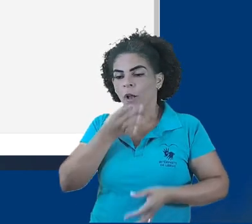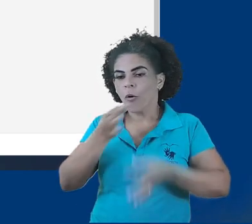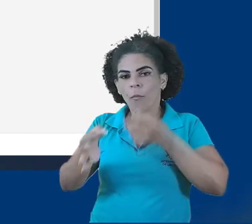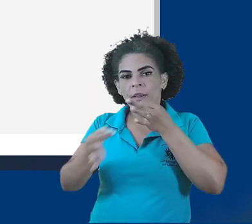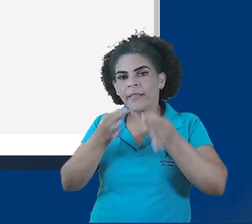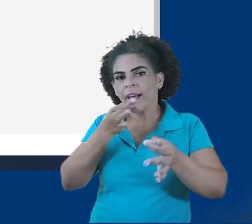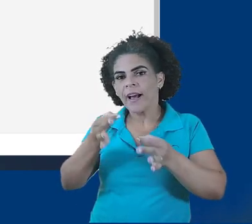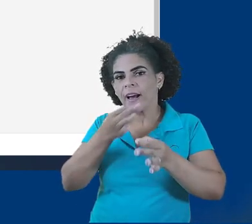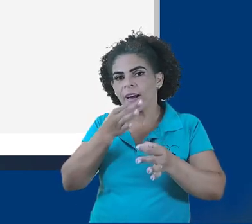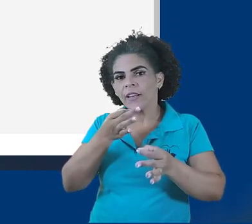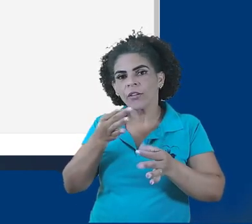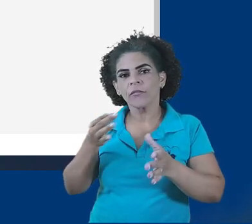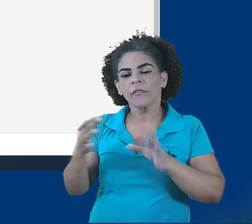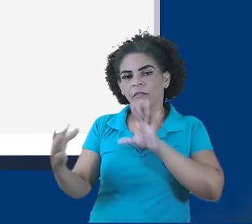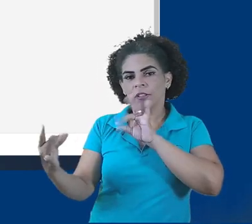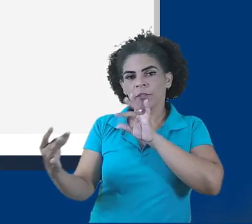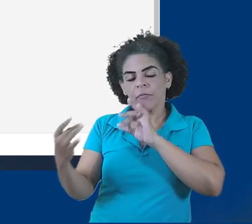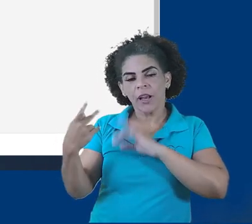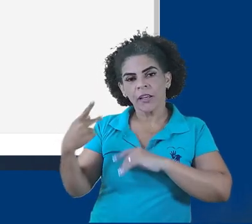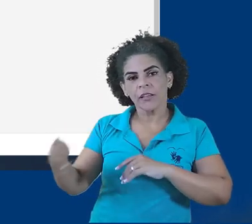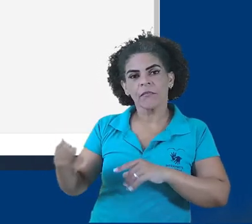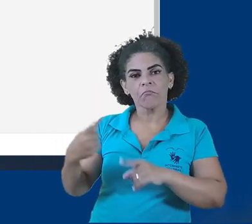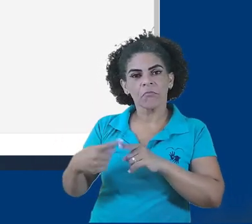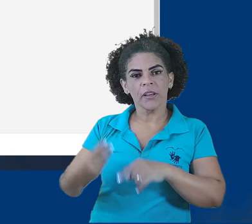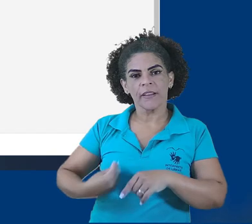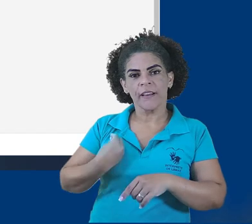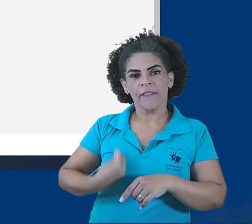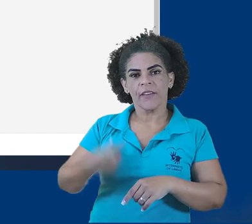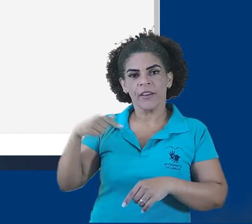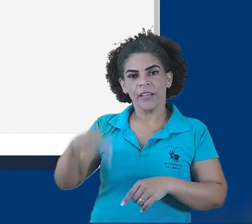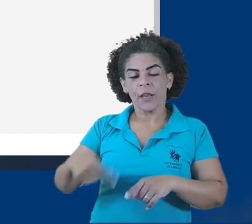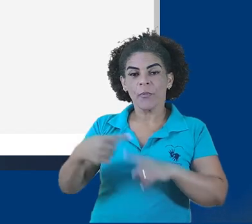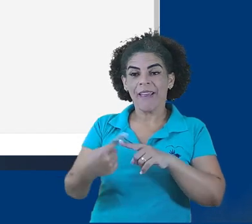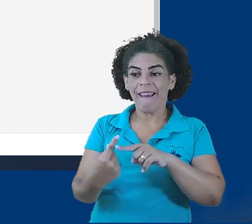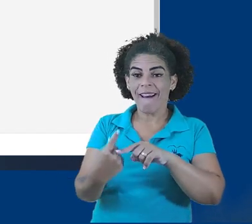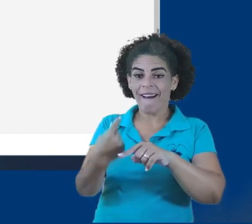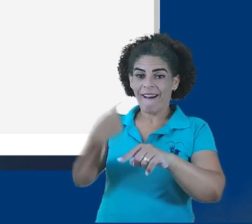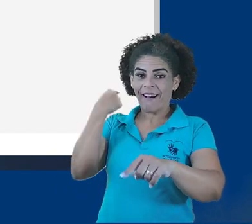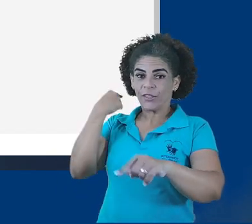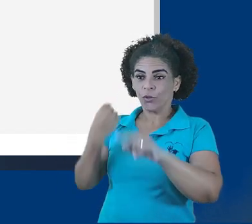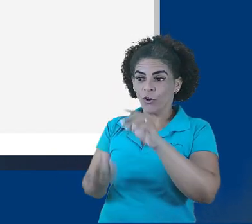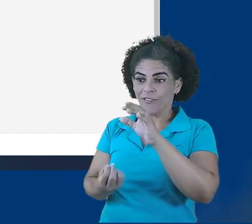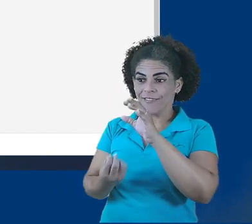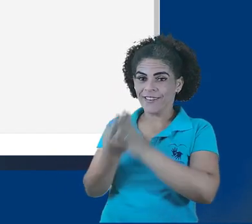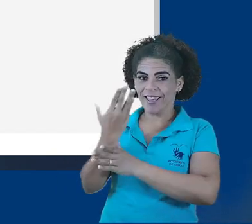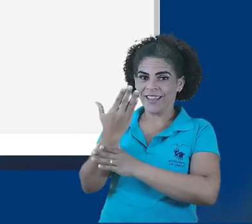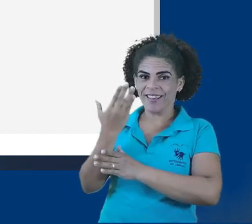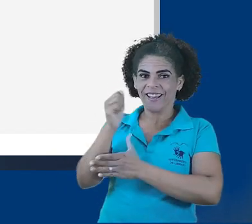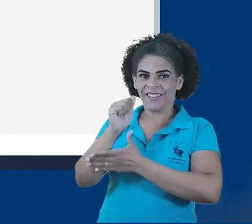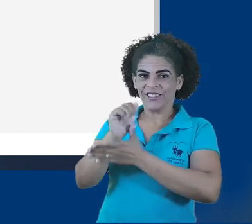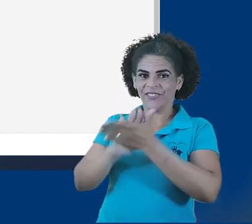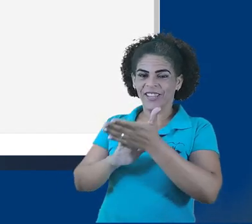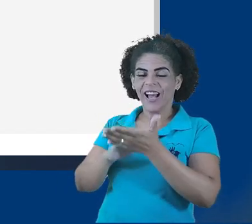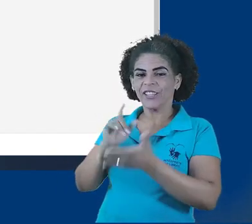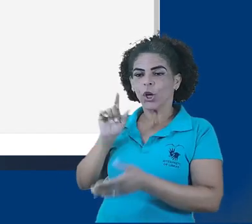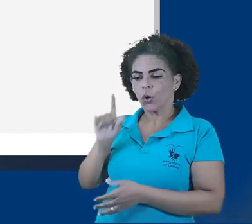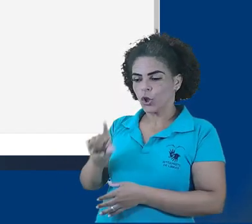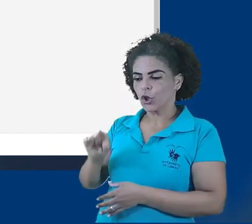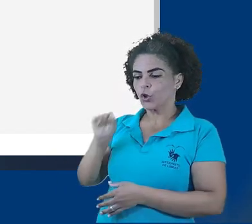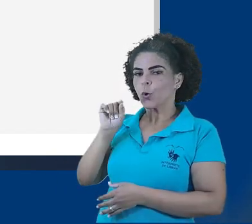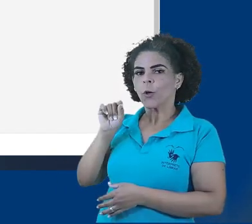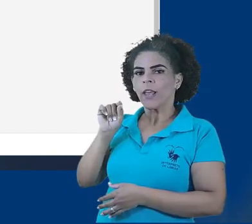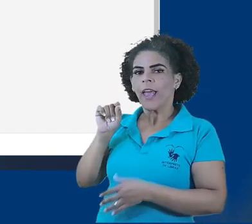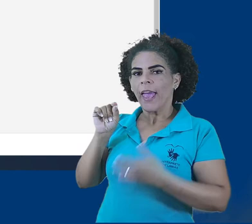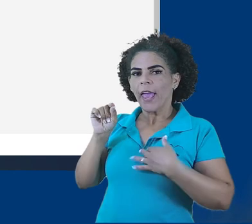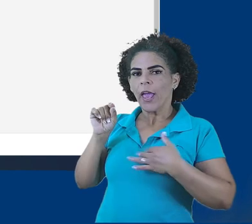e comentários de feedback que só estão presentes aqui, porque no momento da criação da tarefa, eu marquei a